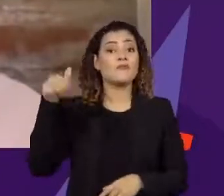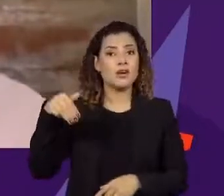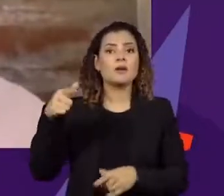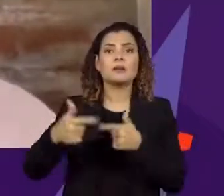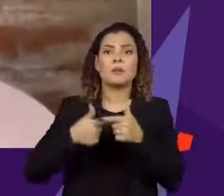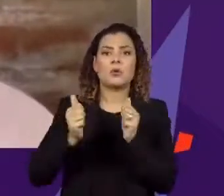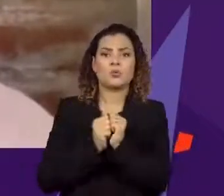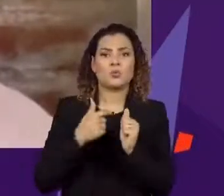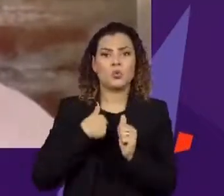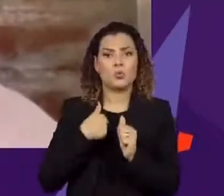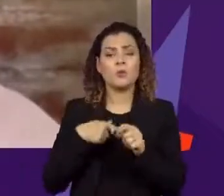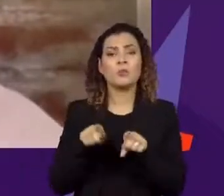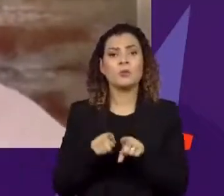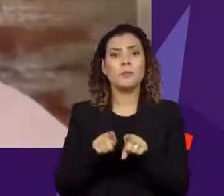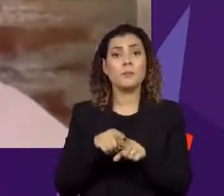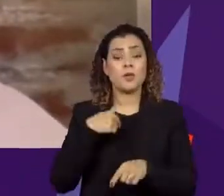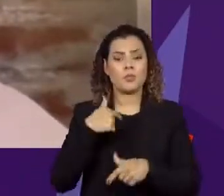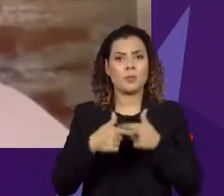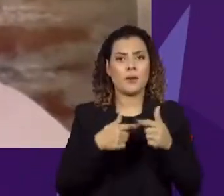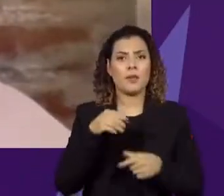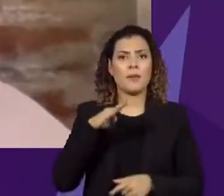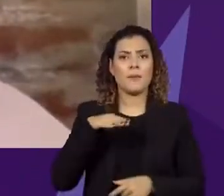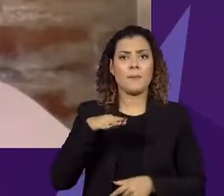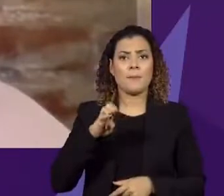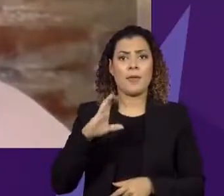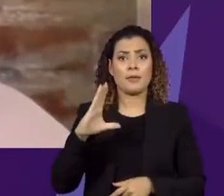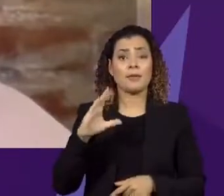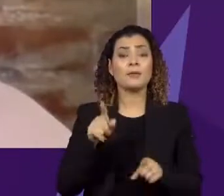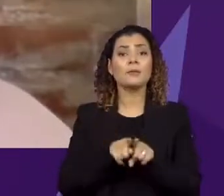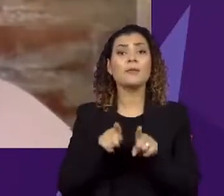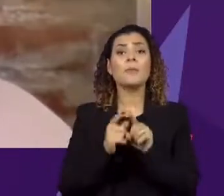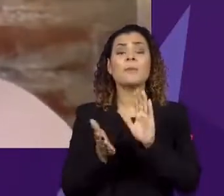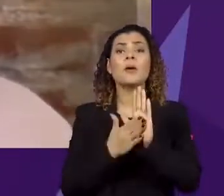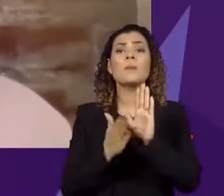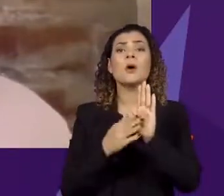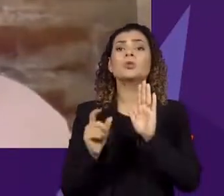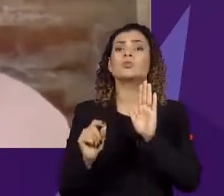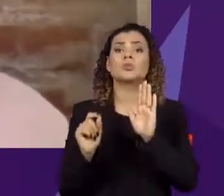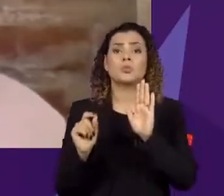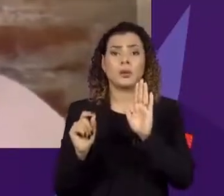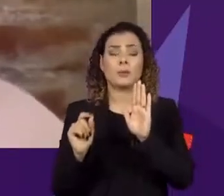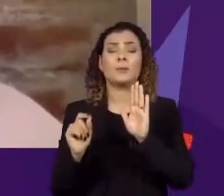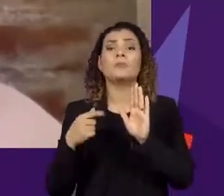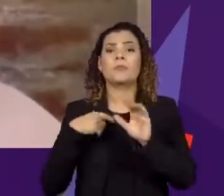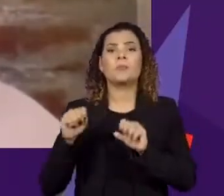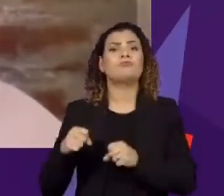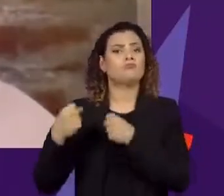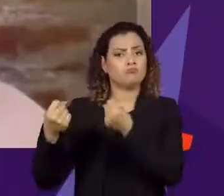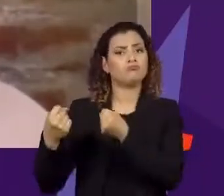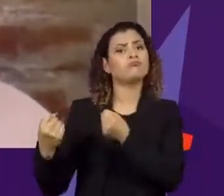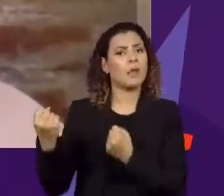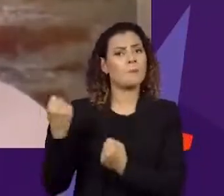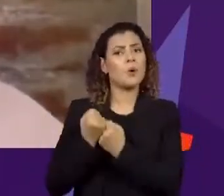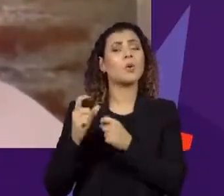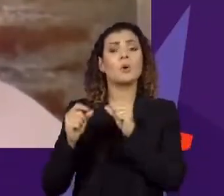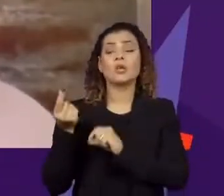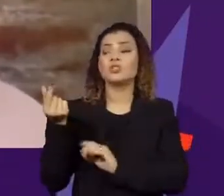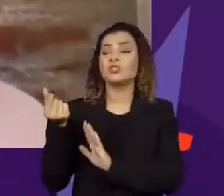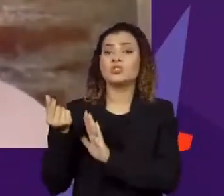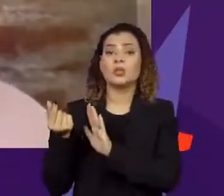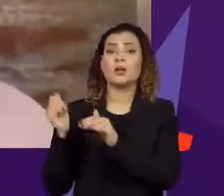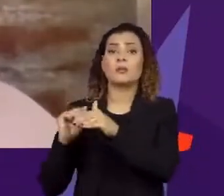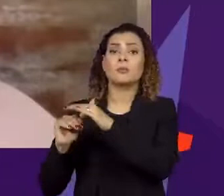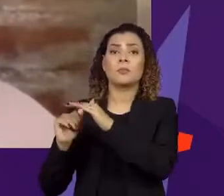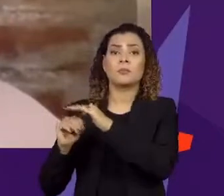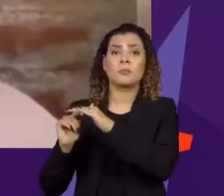trabalhou comigo quando eu estive no MEC. O Edilvan propôs, e eu defendo essa tese, que o dinheiro do Fundo de